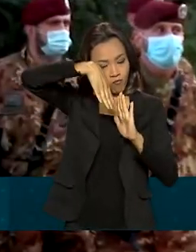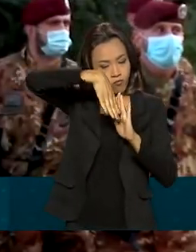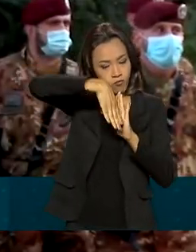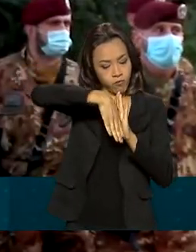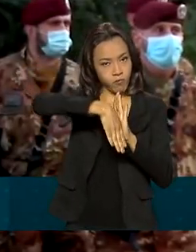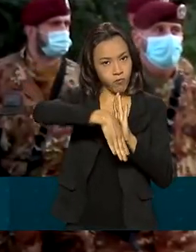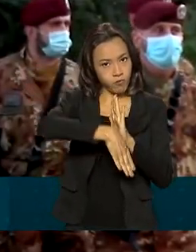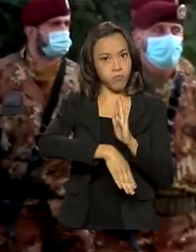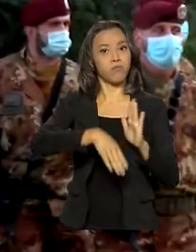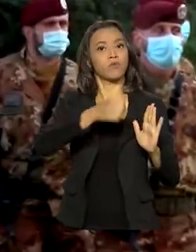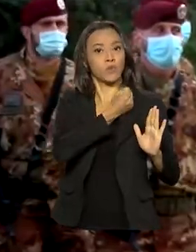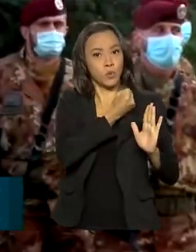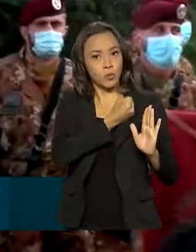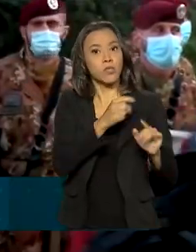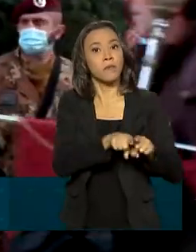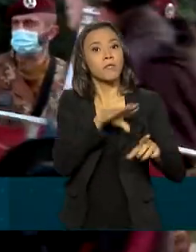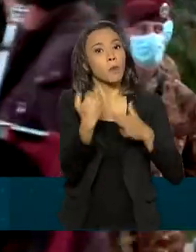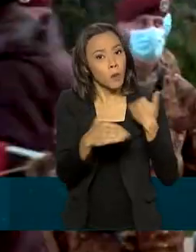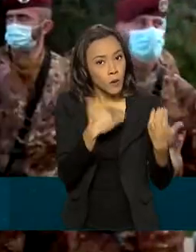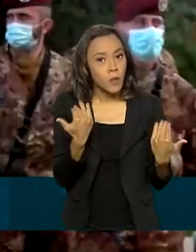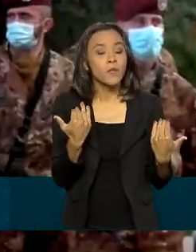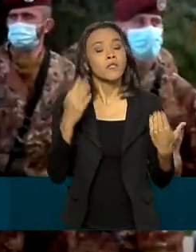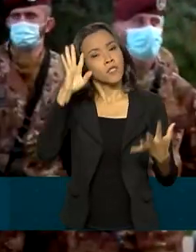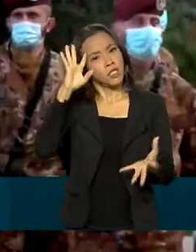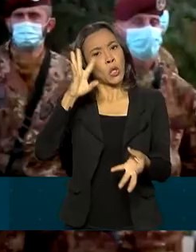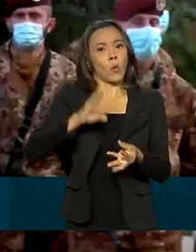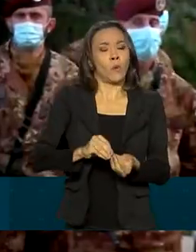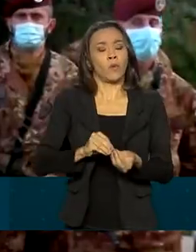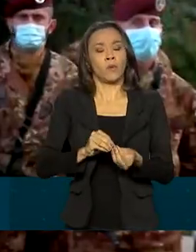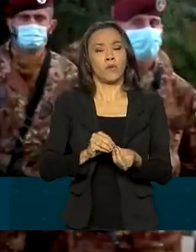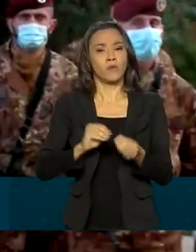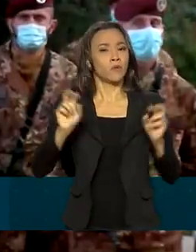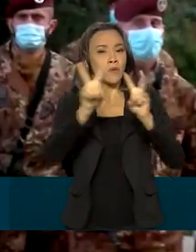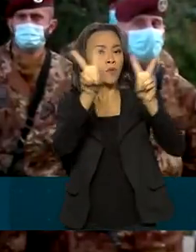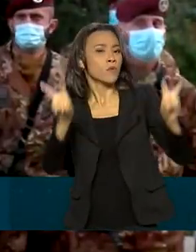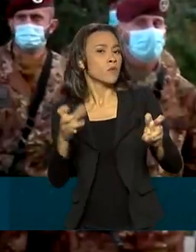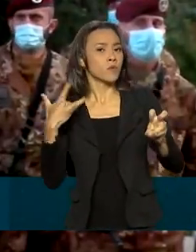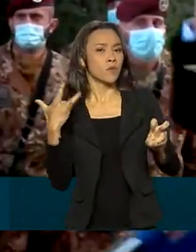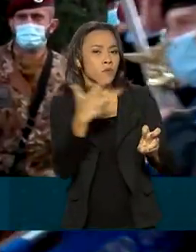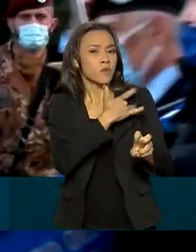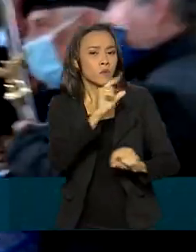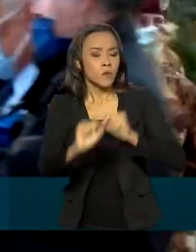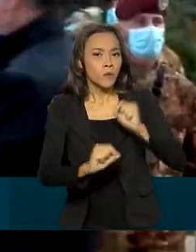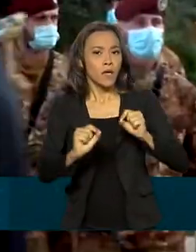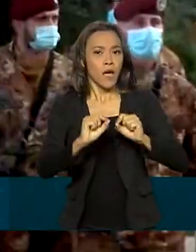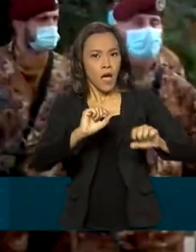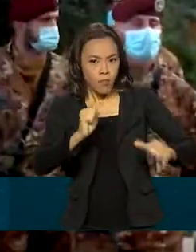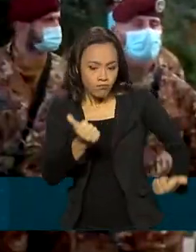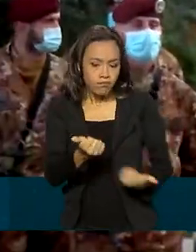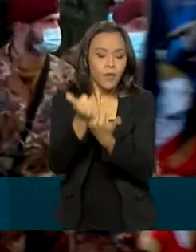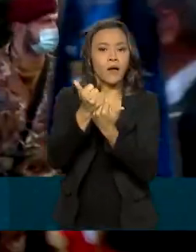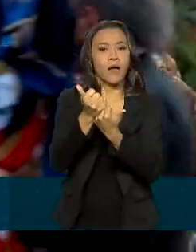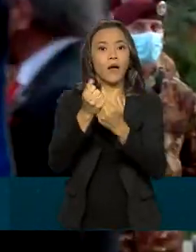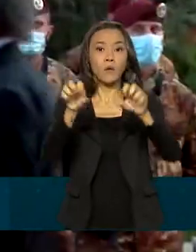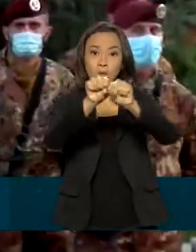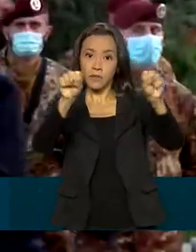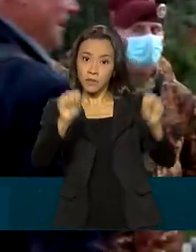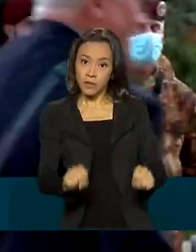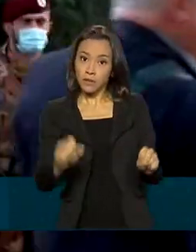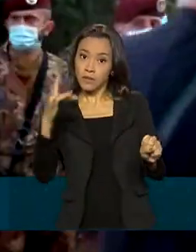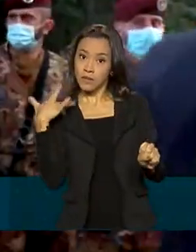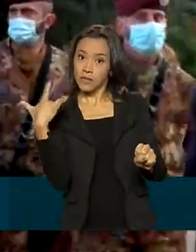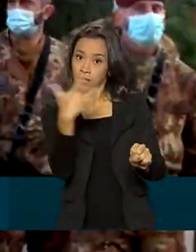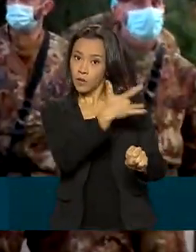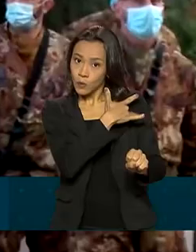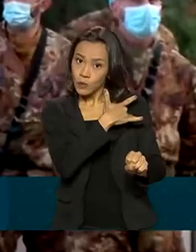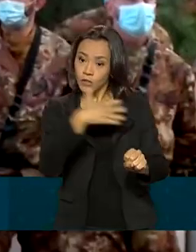% do número de óbitos. E a conclusão na matéria da saúde é fortalecer os sistemas de saúde de acesso